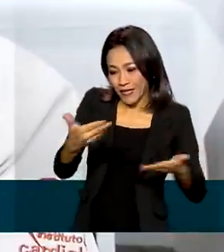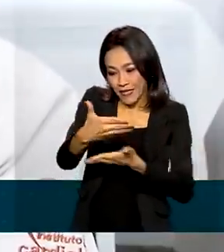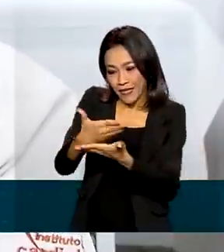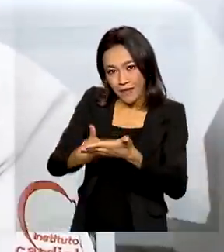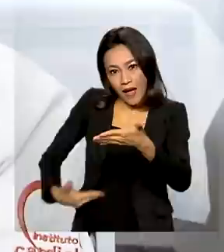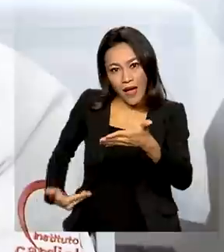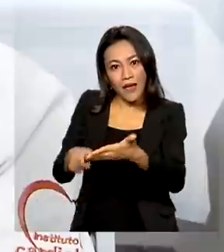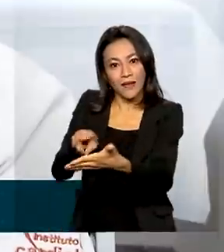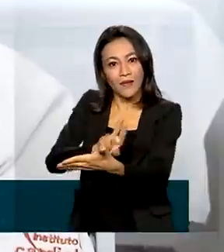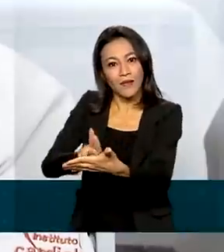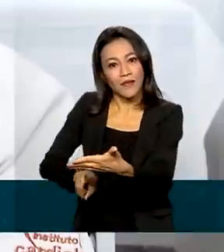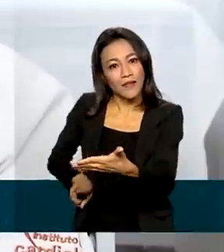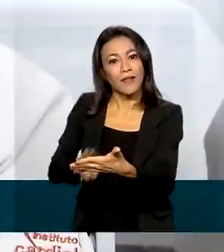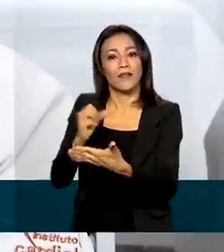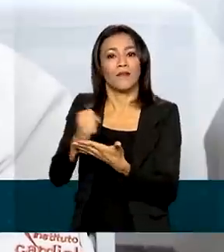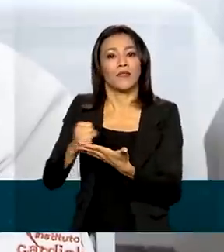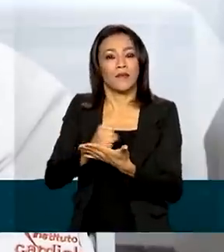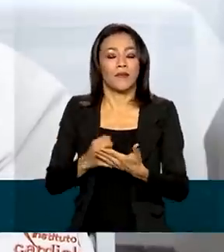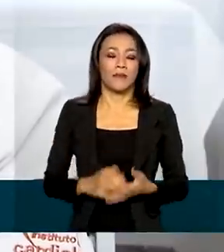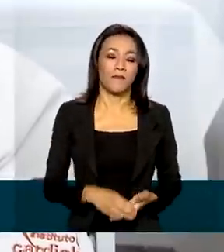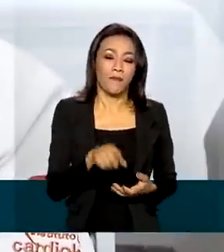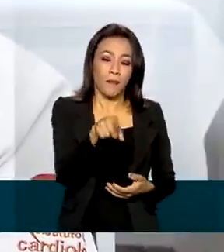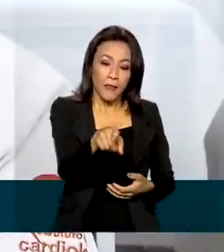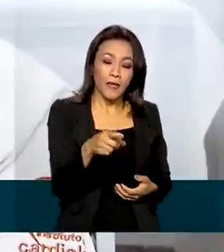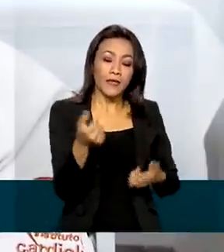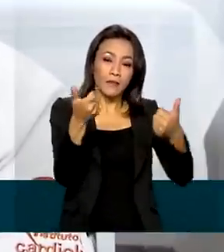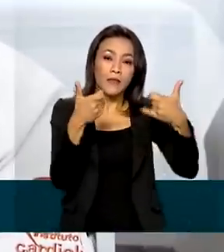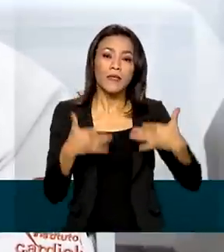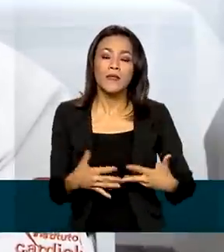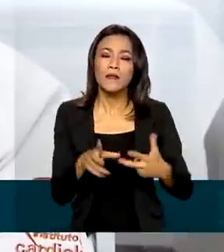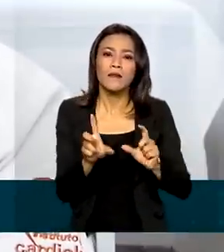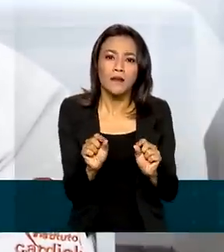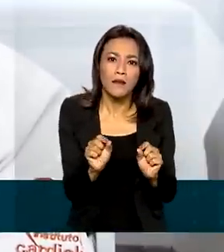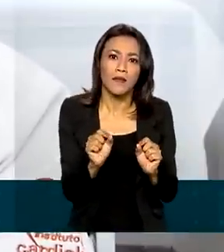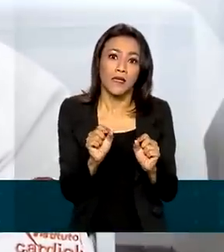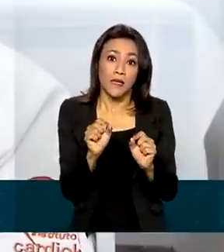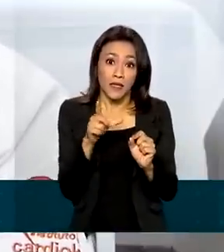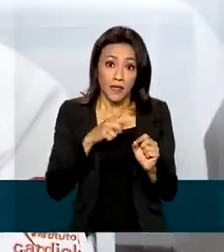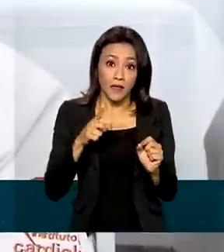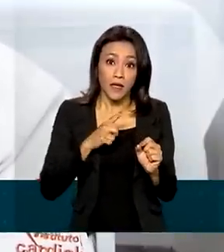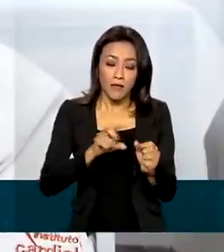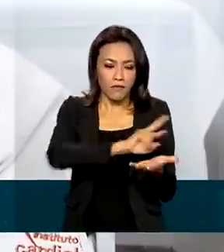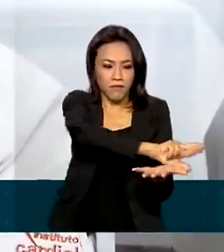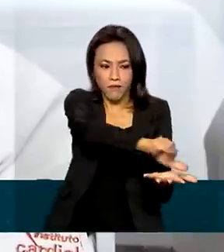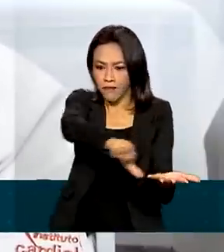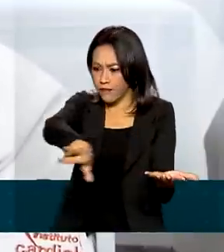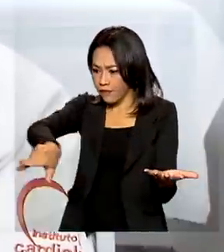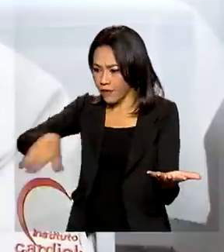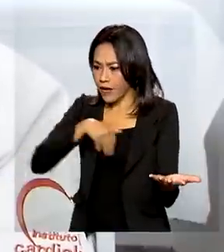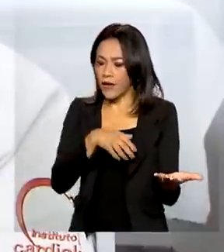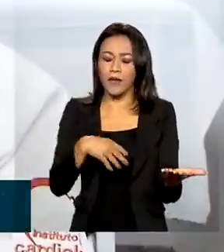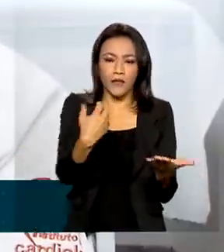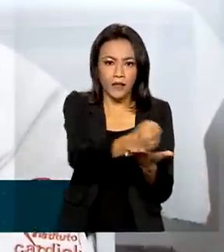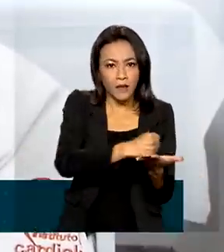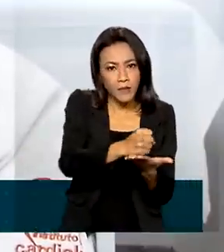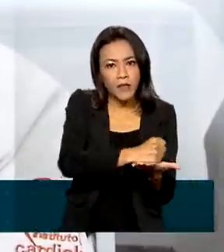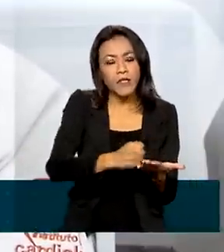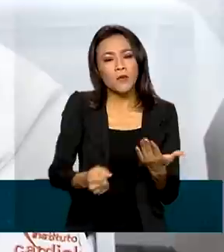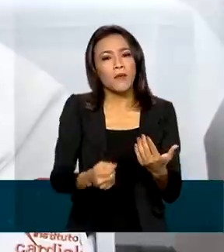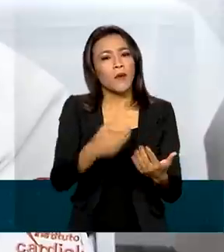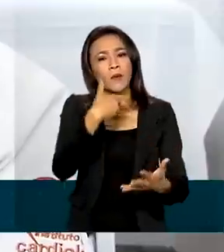ampliar o arsenal terapêutico de opções de medicamentos para o tratamento de doenças